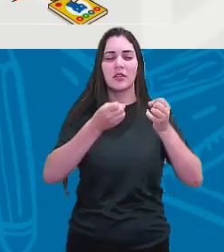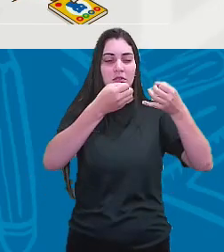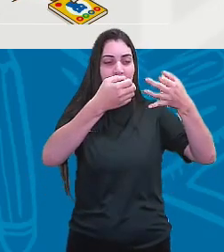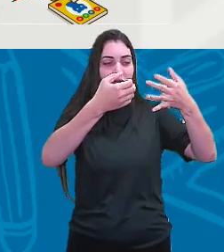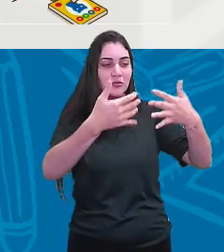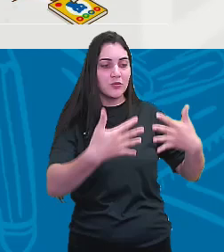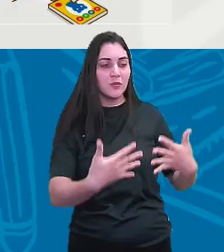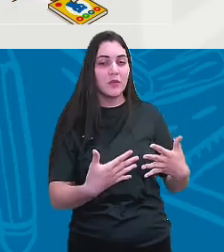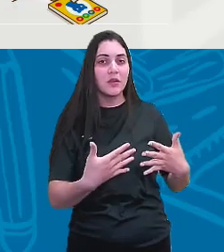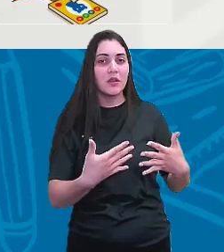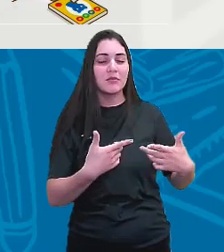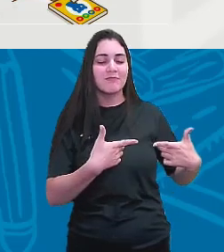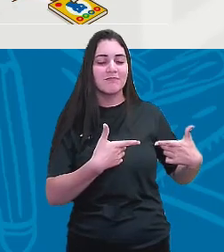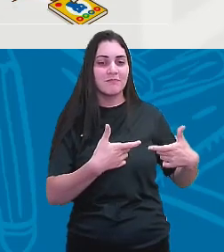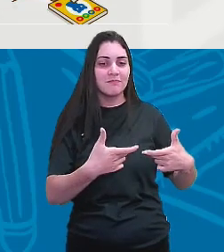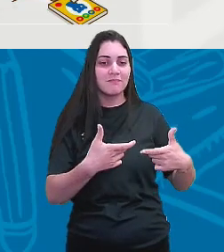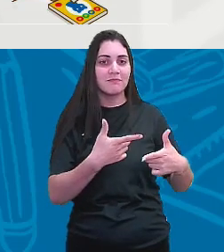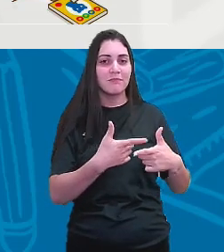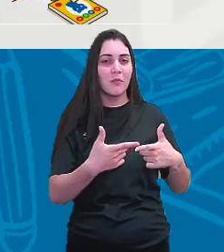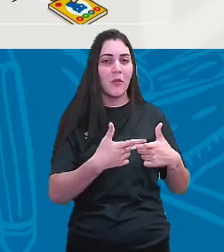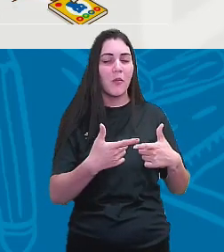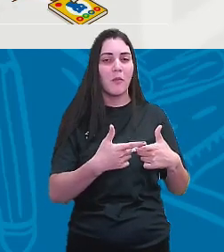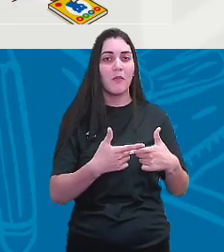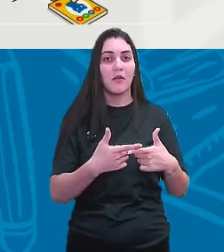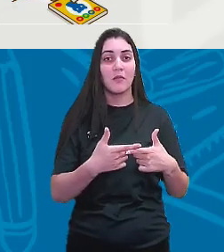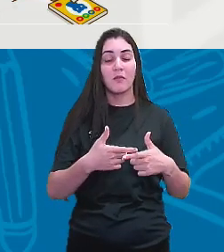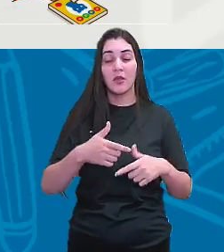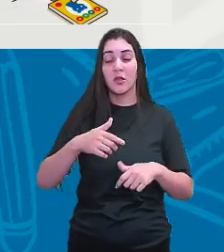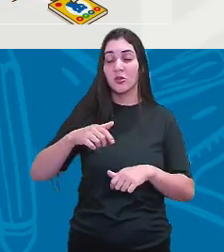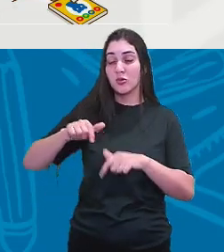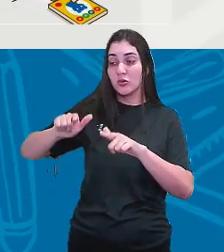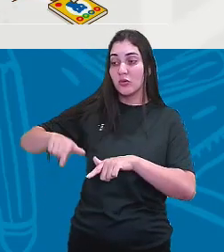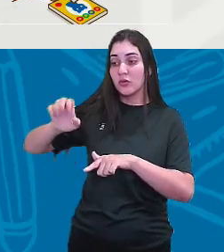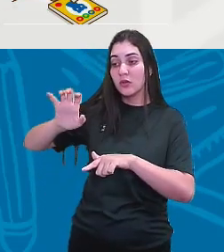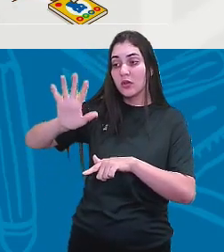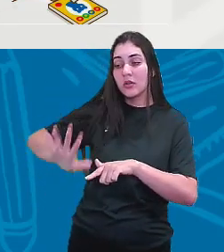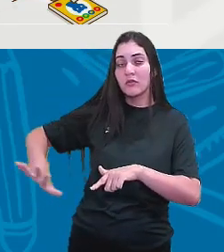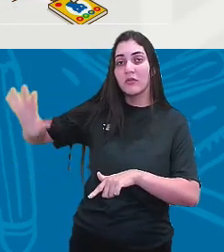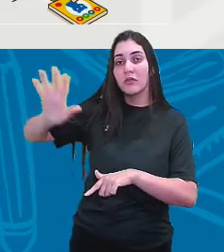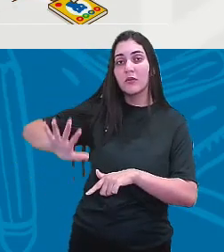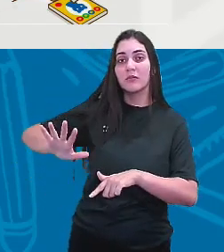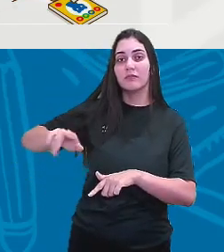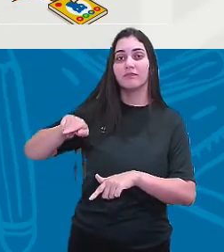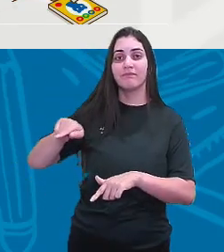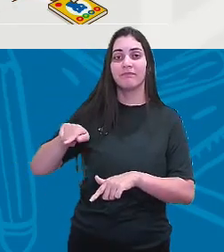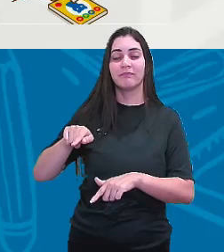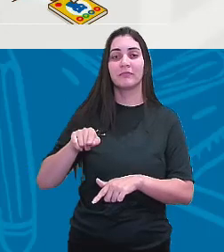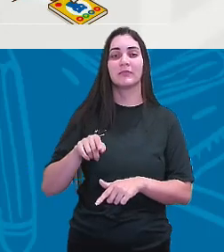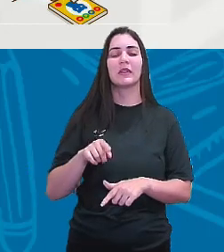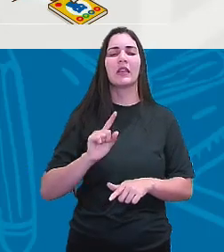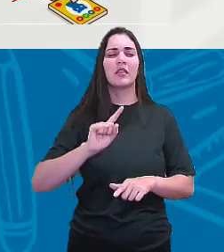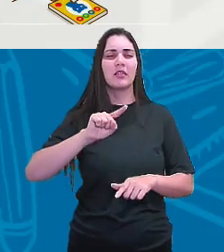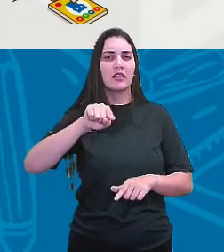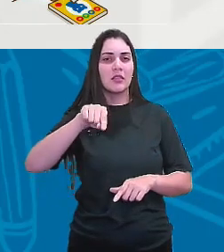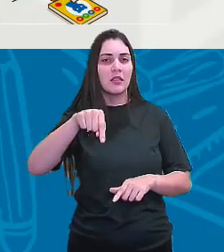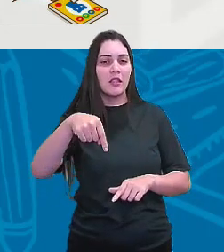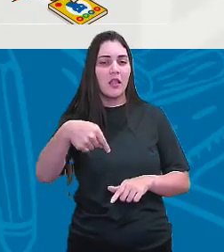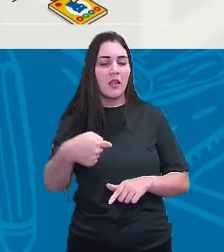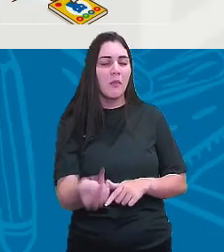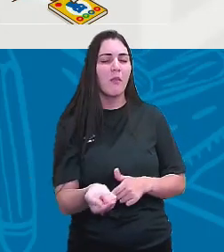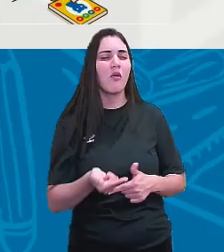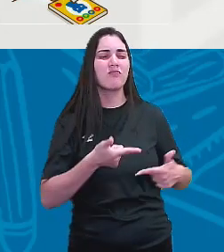sobre os conflitos além do continente europeu, sobretudo após aquele processo de